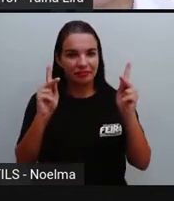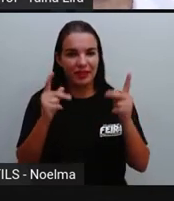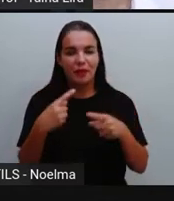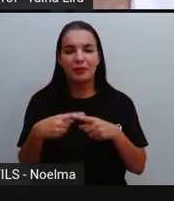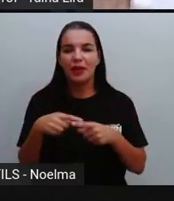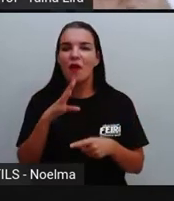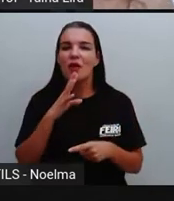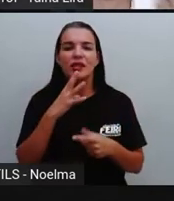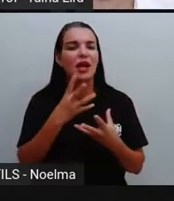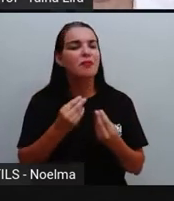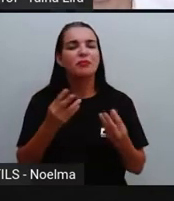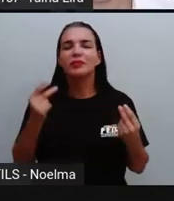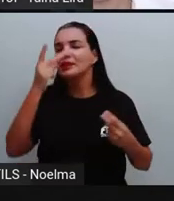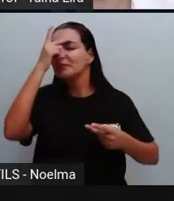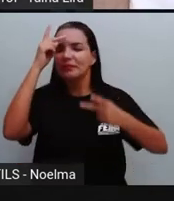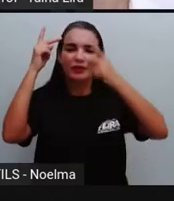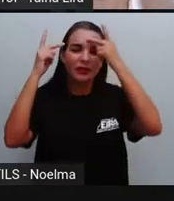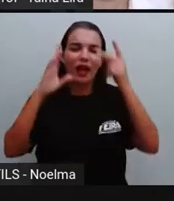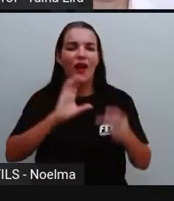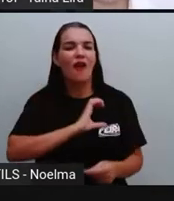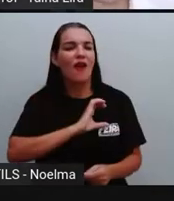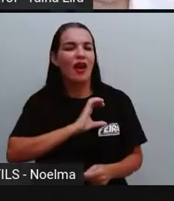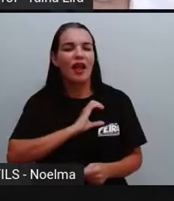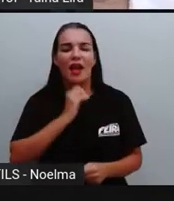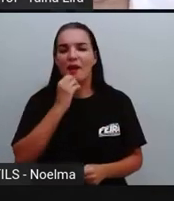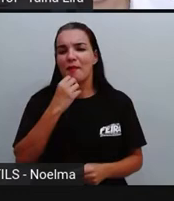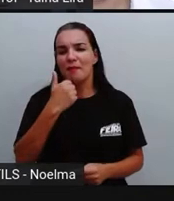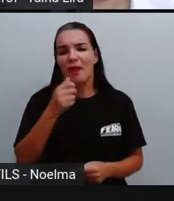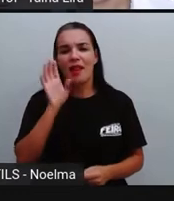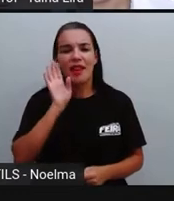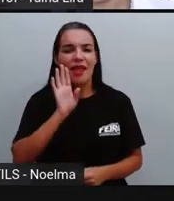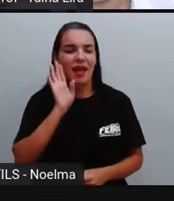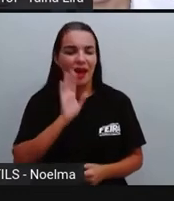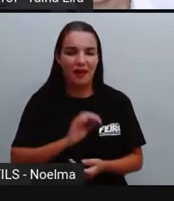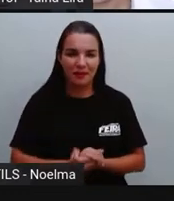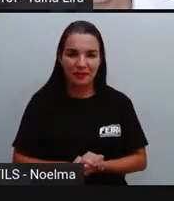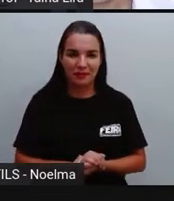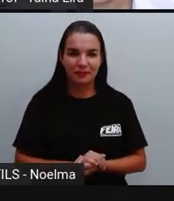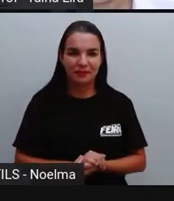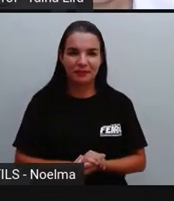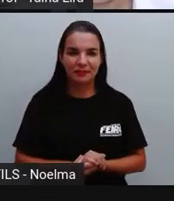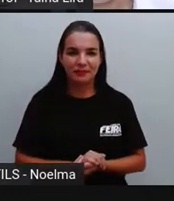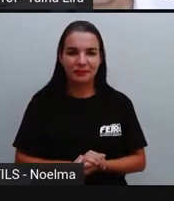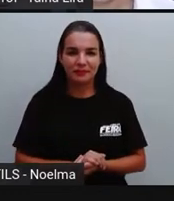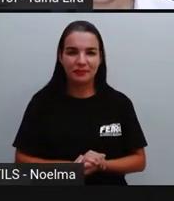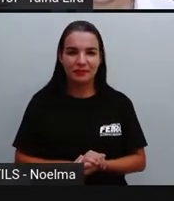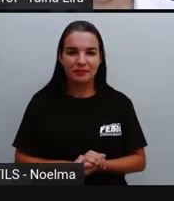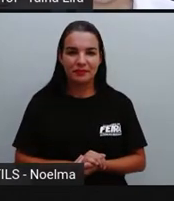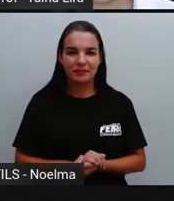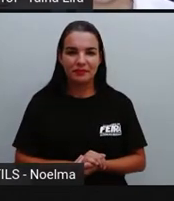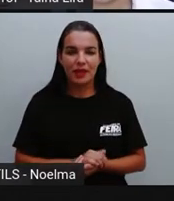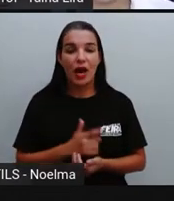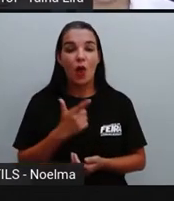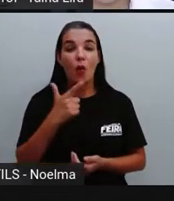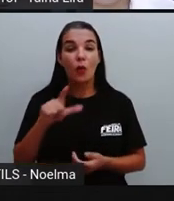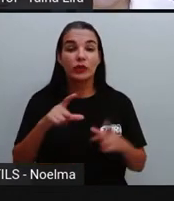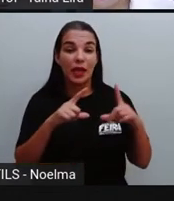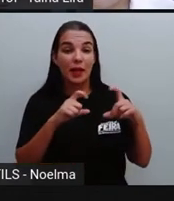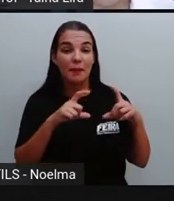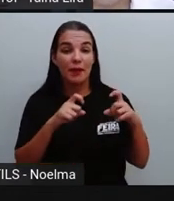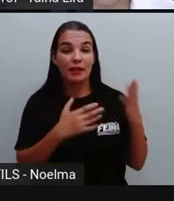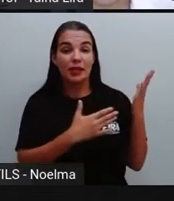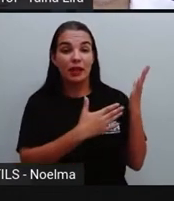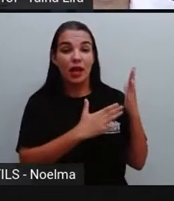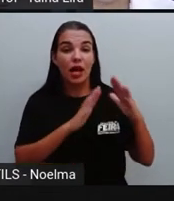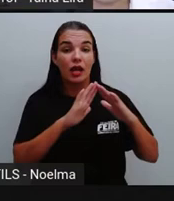nova, um monte de coleguinhas, um monte de professores legais, não é? Olha lá, mais algumas imagens.